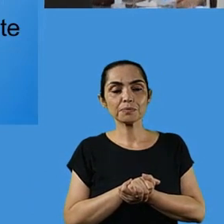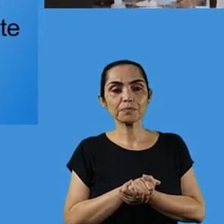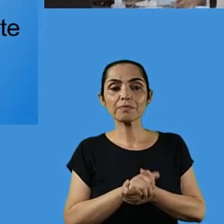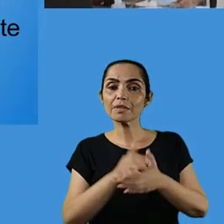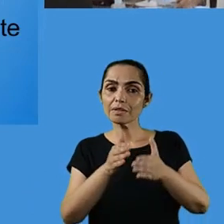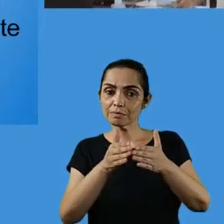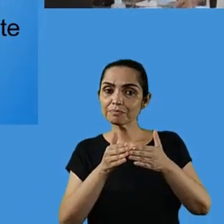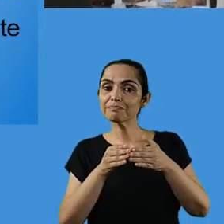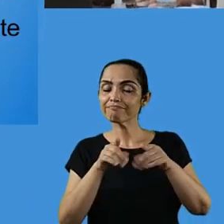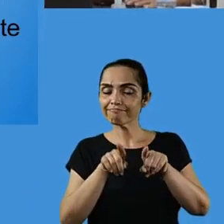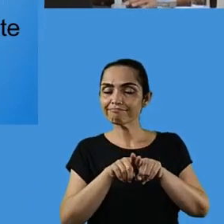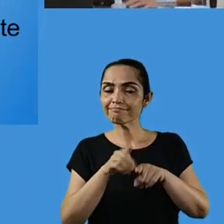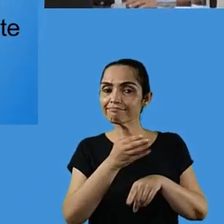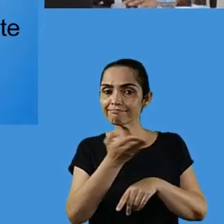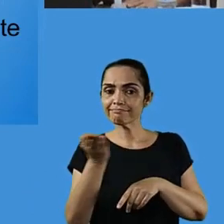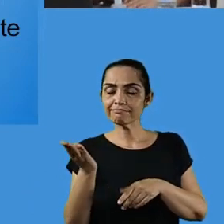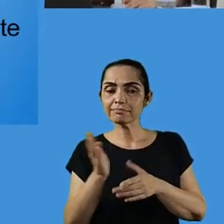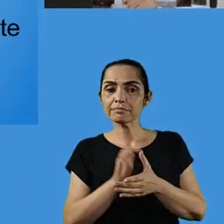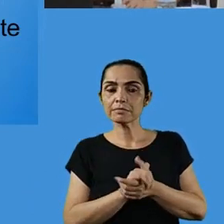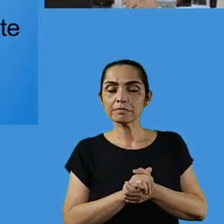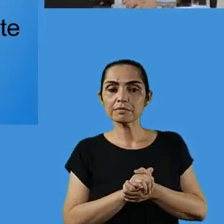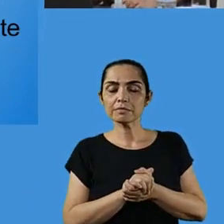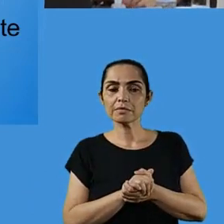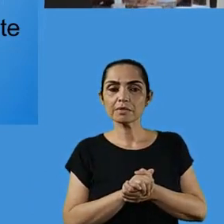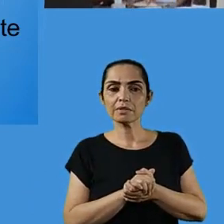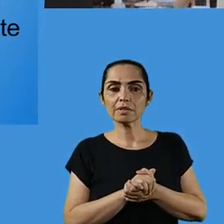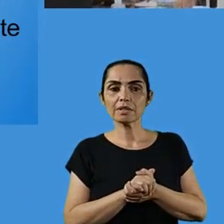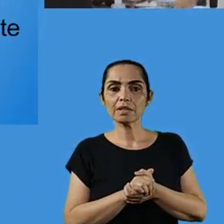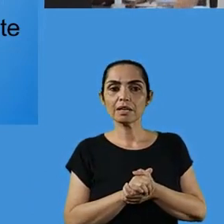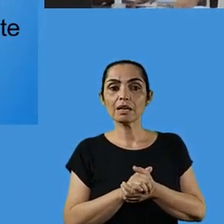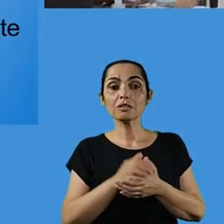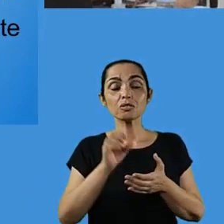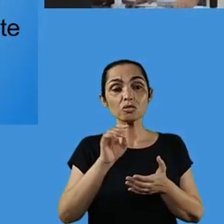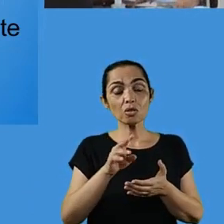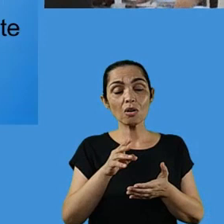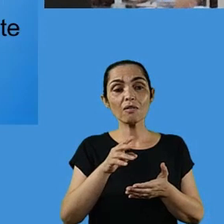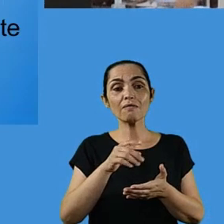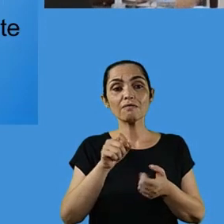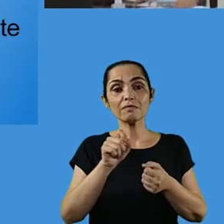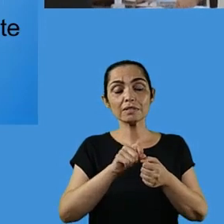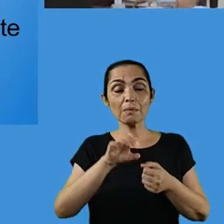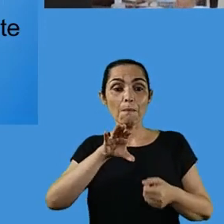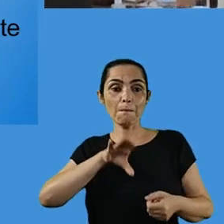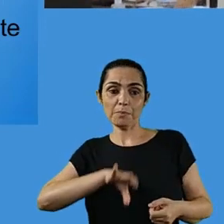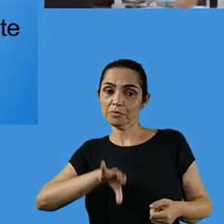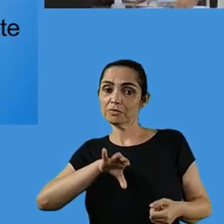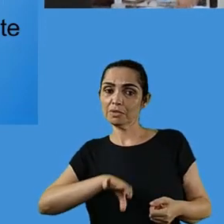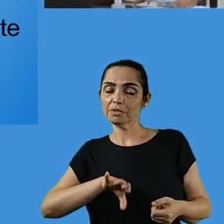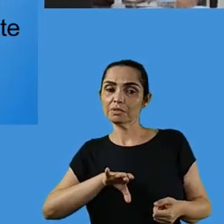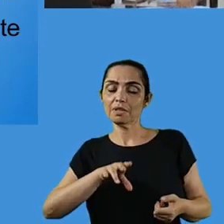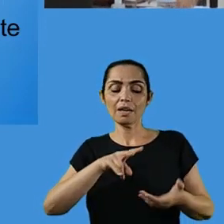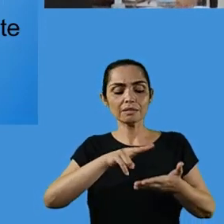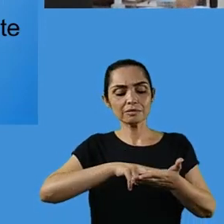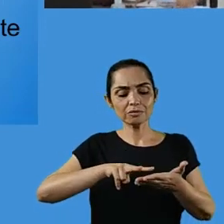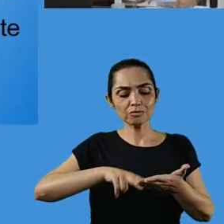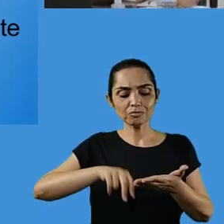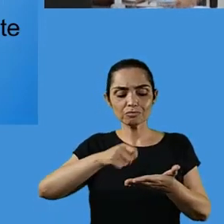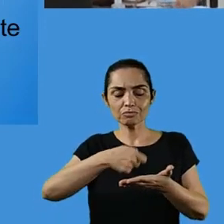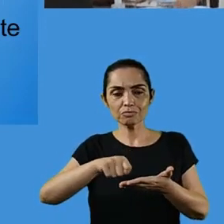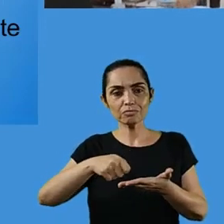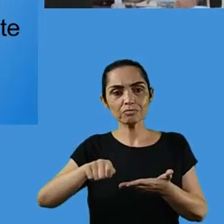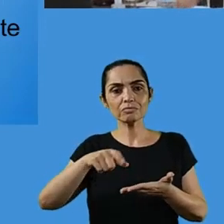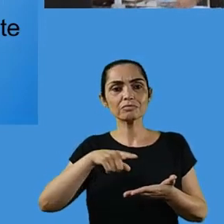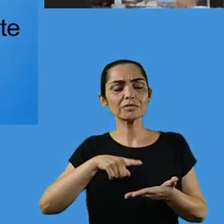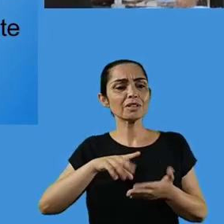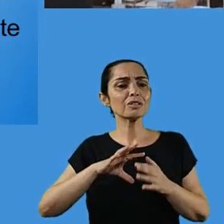permeando em todas as disciplinas. Então, a gente faz esse reforço que a sabe que vocês têm isso com muita clareza, procuram fazer isso com